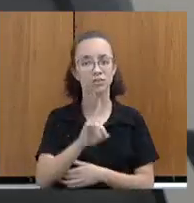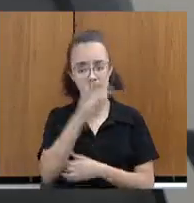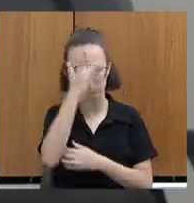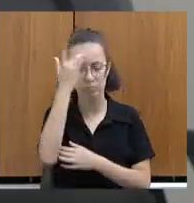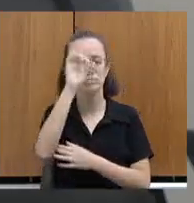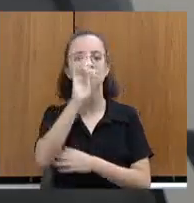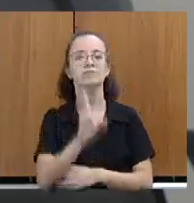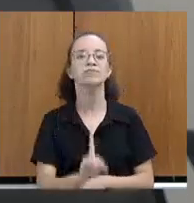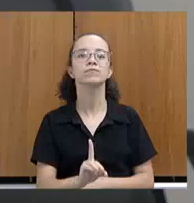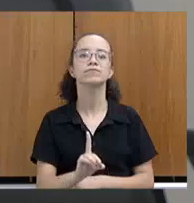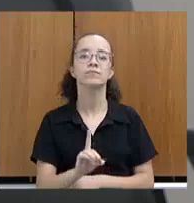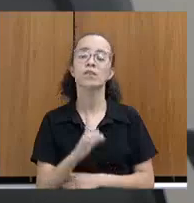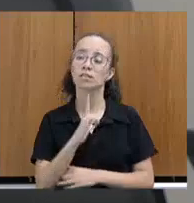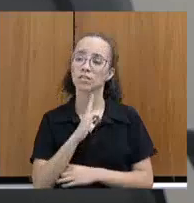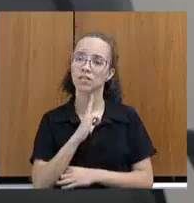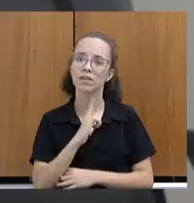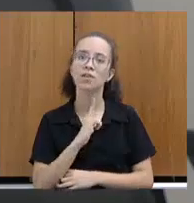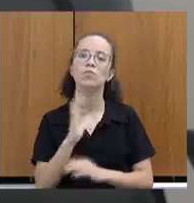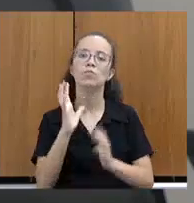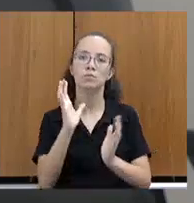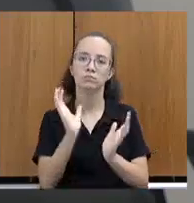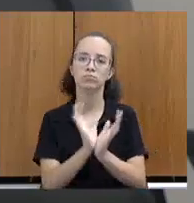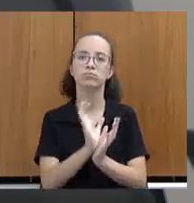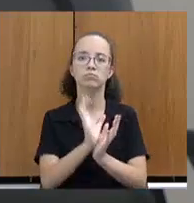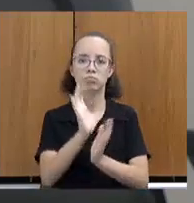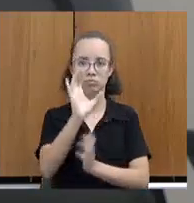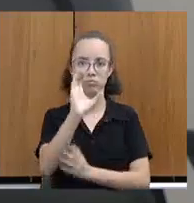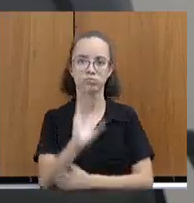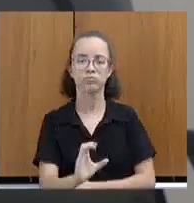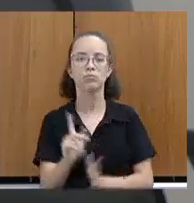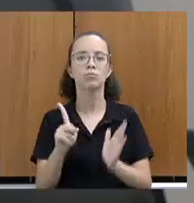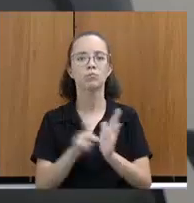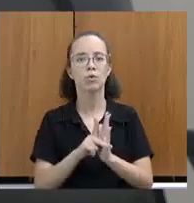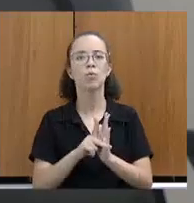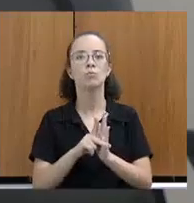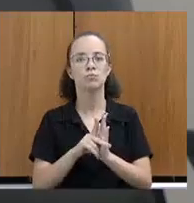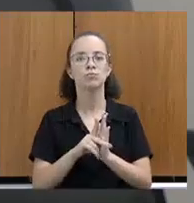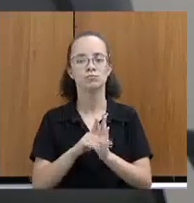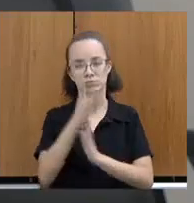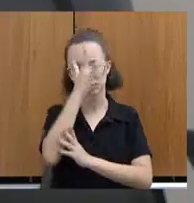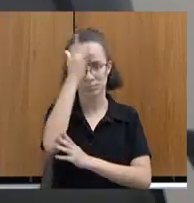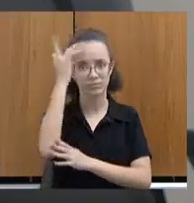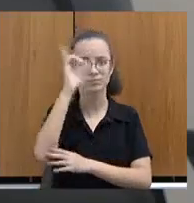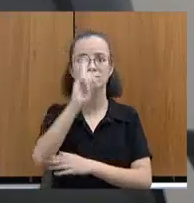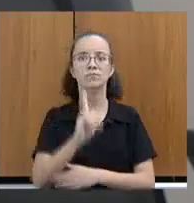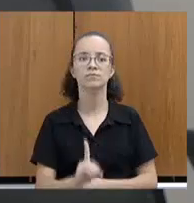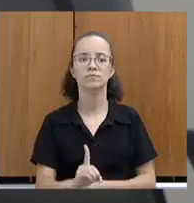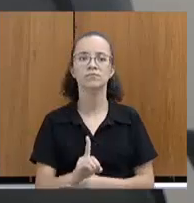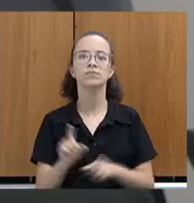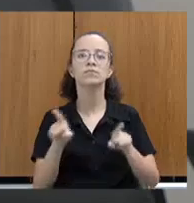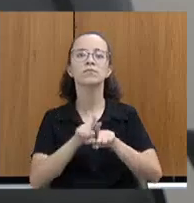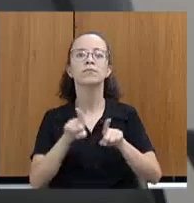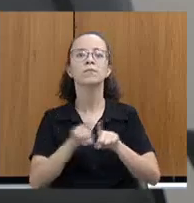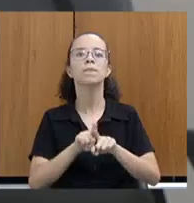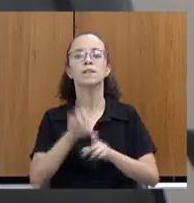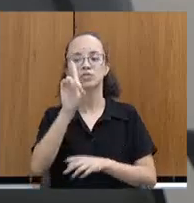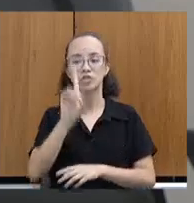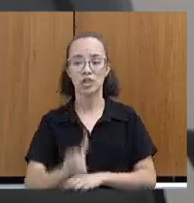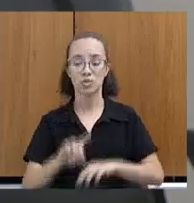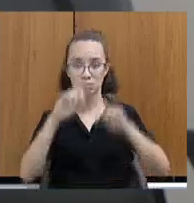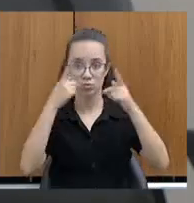deficiência, que nessa casa também tem uma Comissão de Defesa dos Direitos de Pessoas com Deficiência, Direitos Humanos,